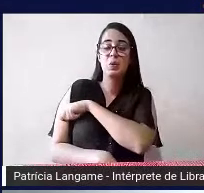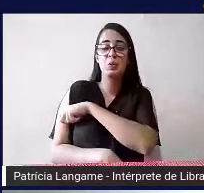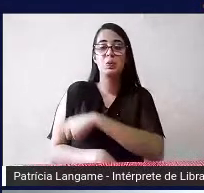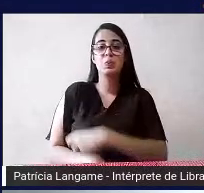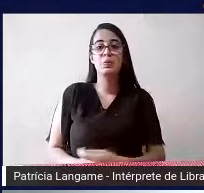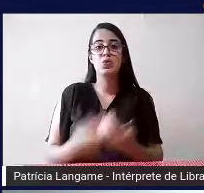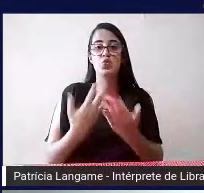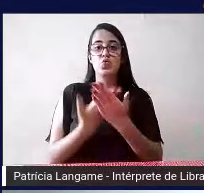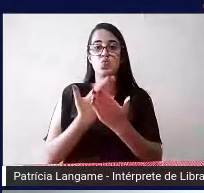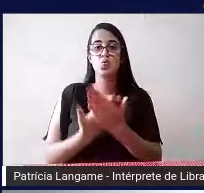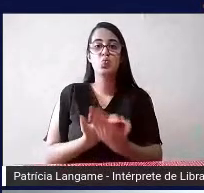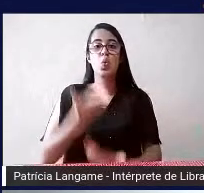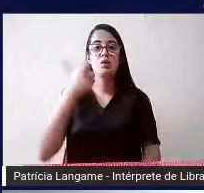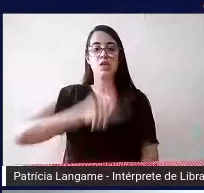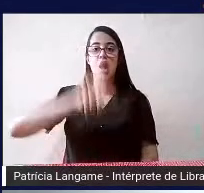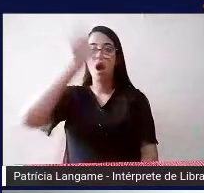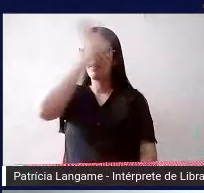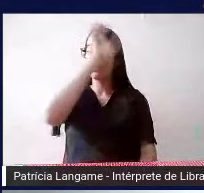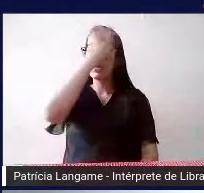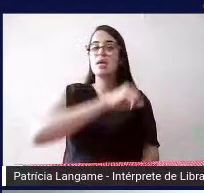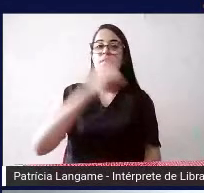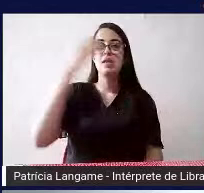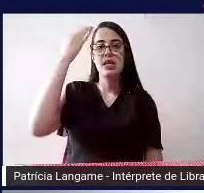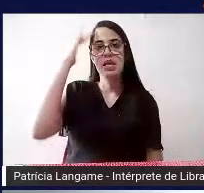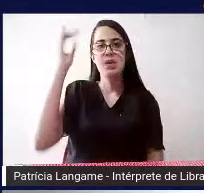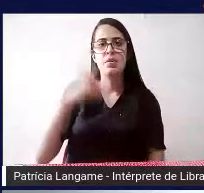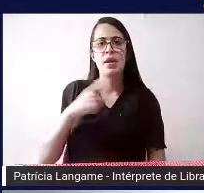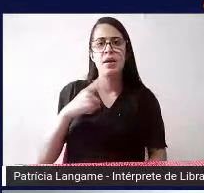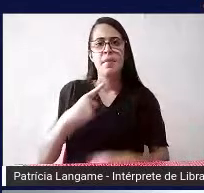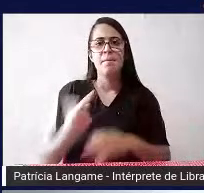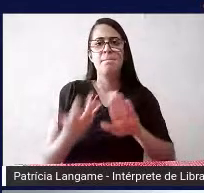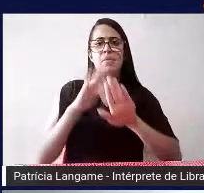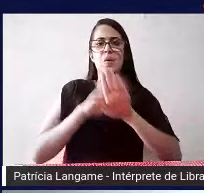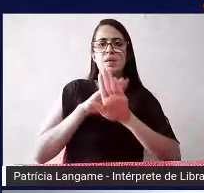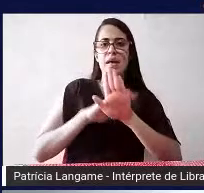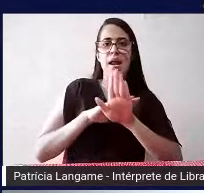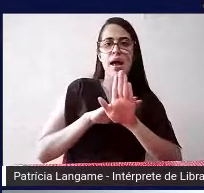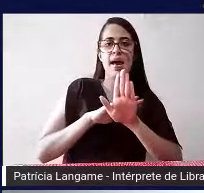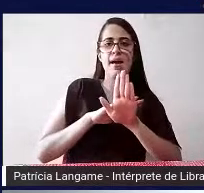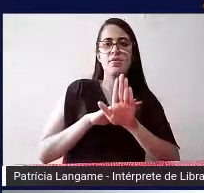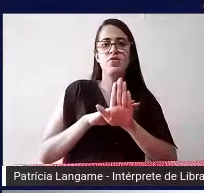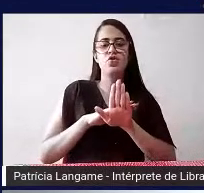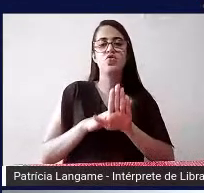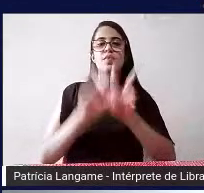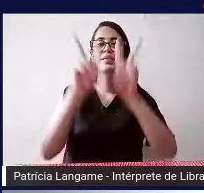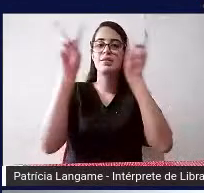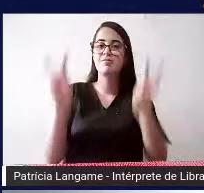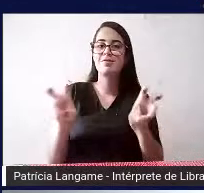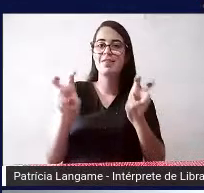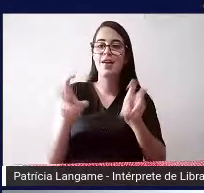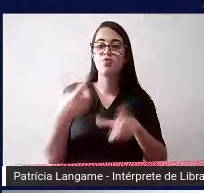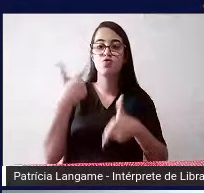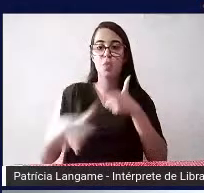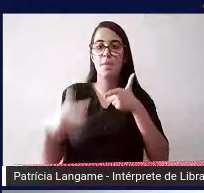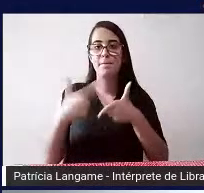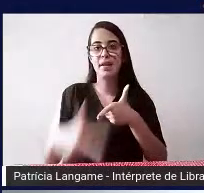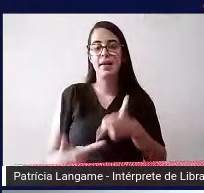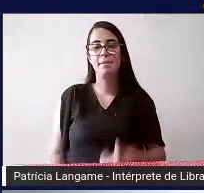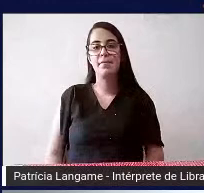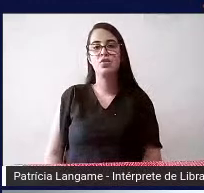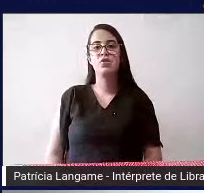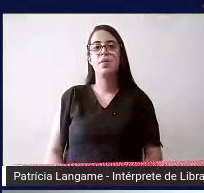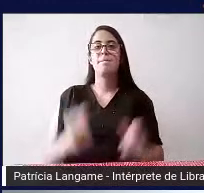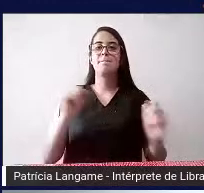e aprenda e compreenda o que tem por trás né dos enunciados dos problemas pode